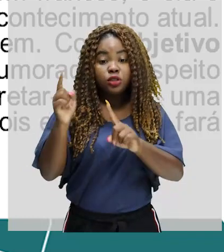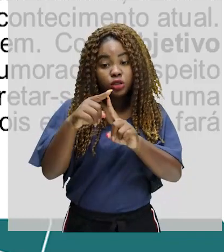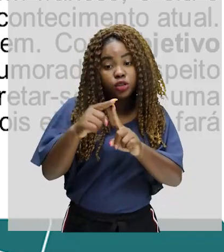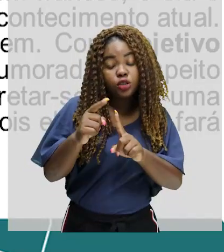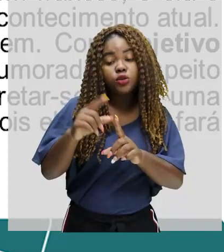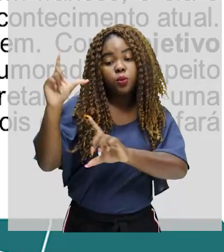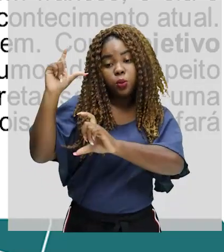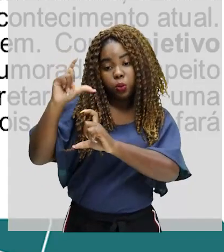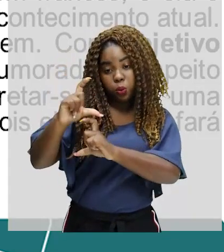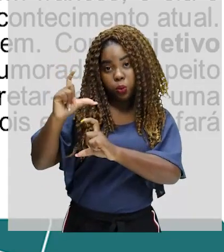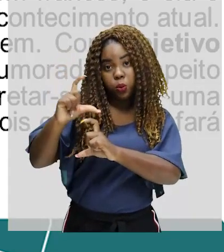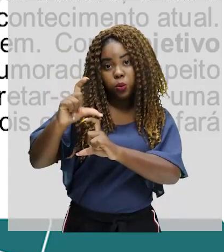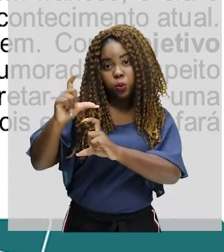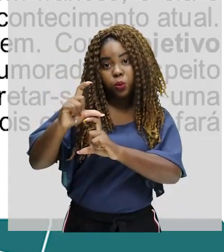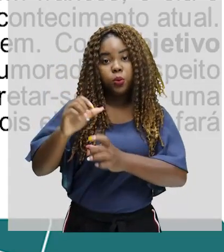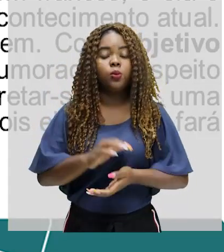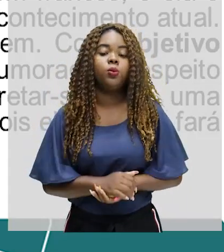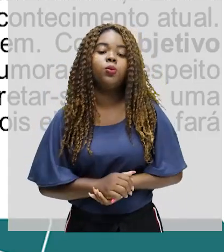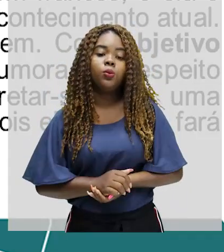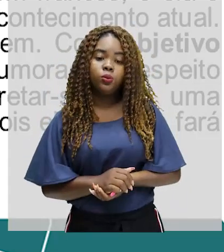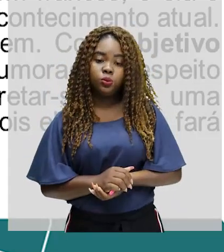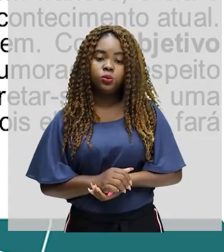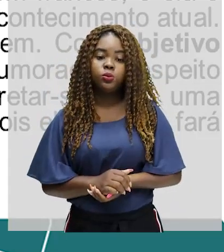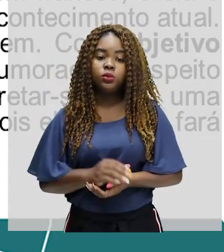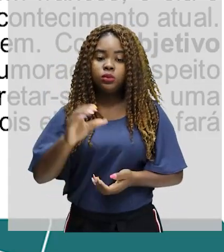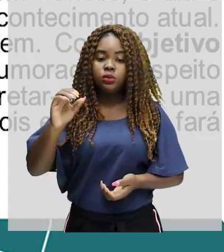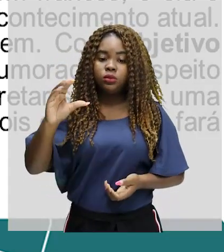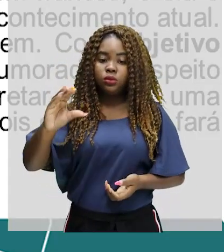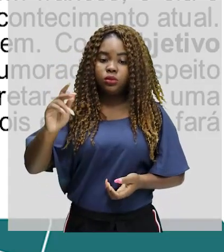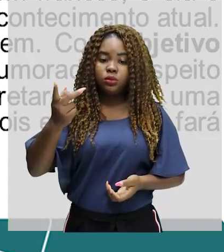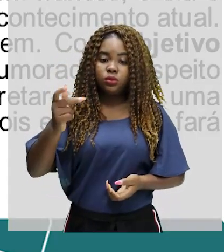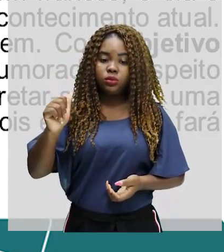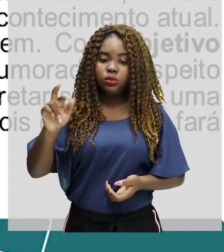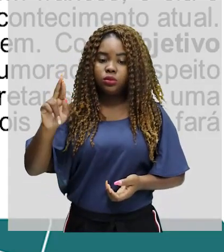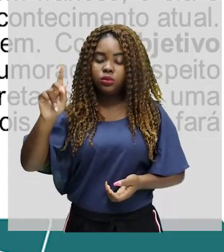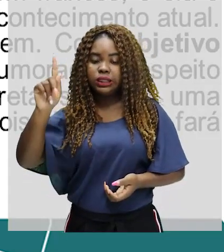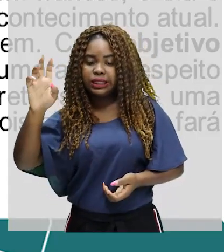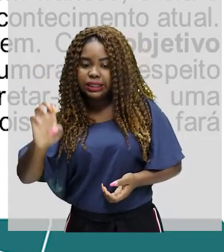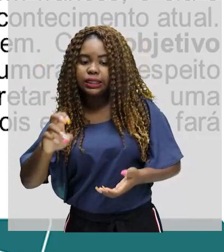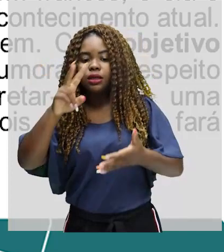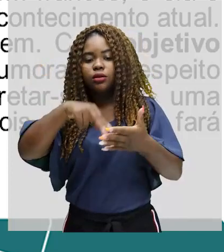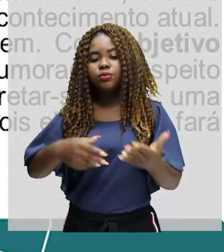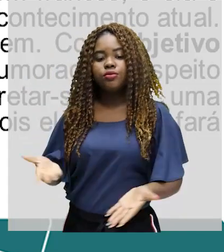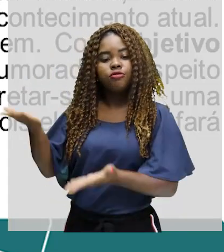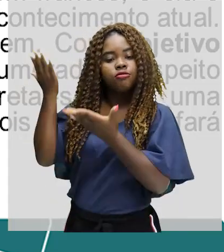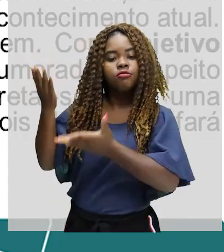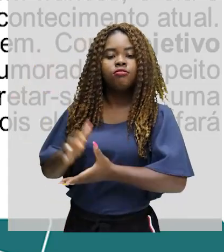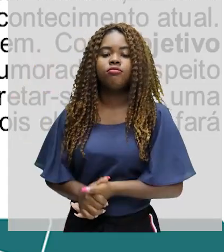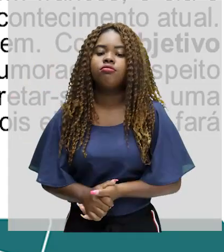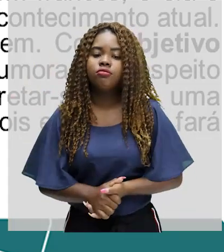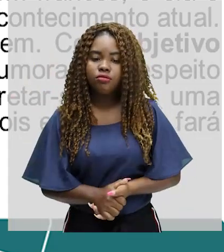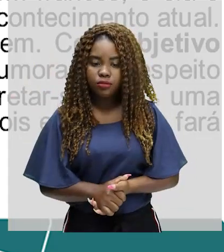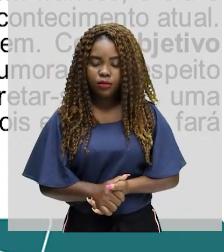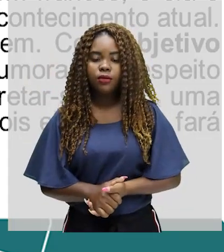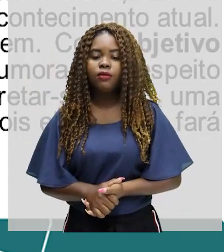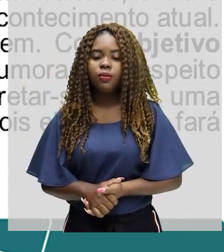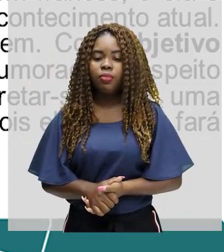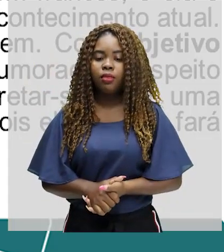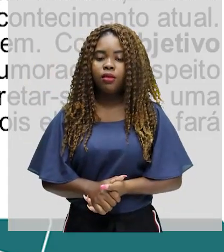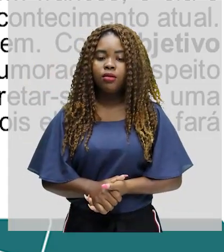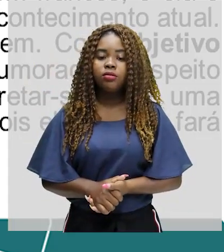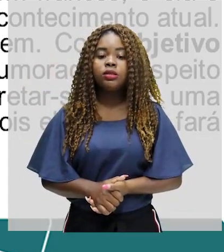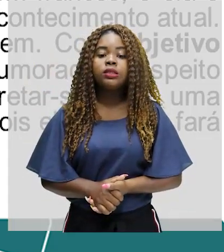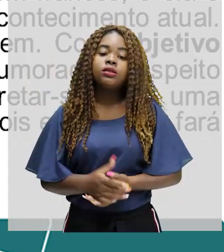de história em quadrinhos. As charges e os cartões são certamente as demonstrações mais comuns da linguagem de HQ.